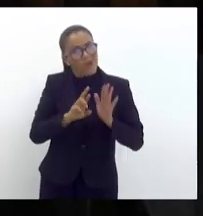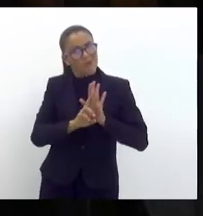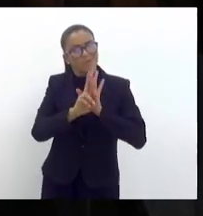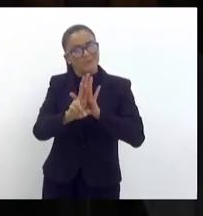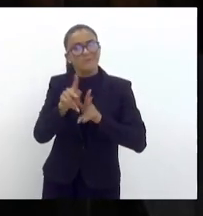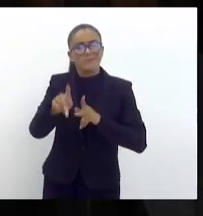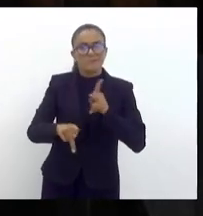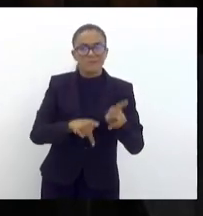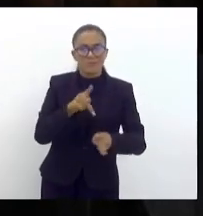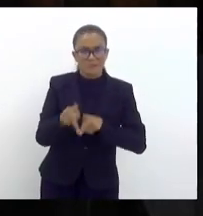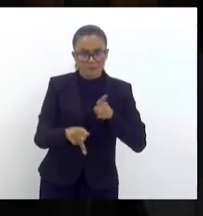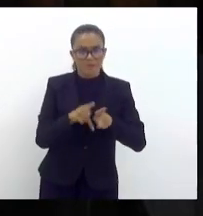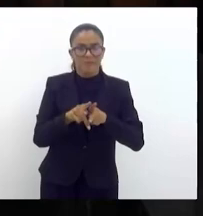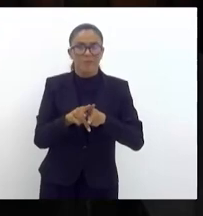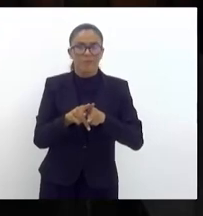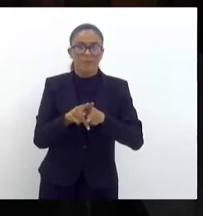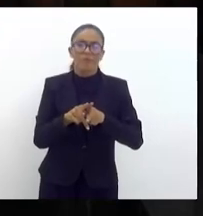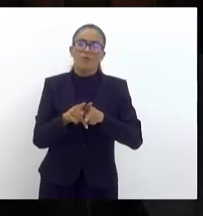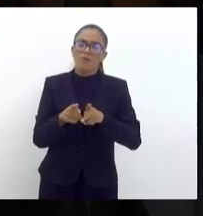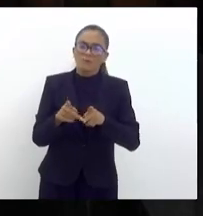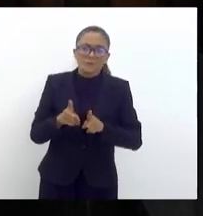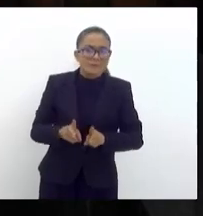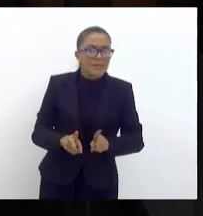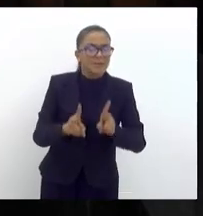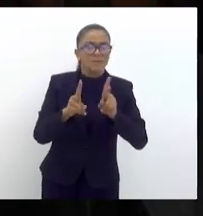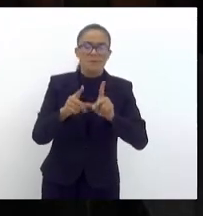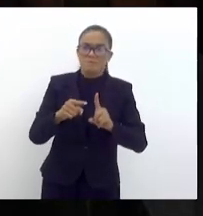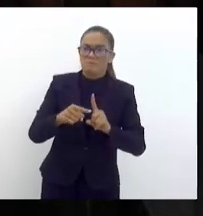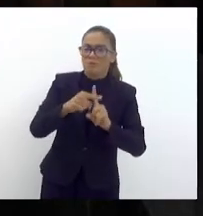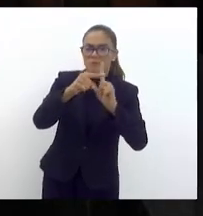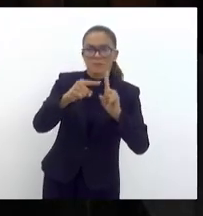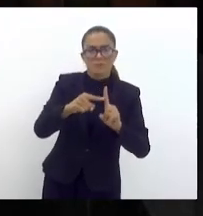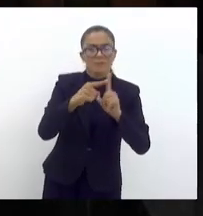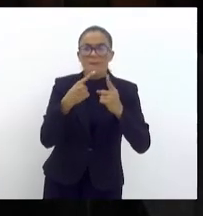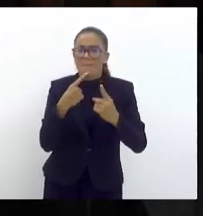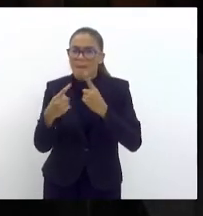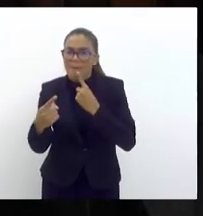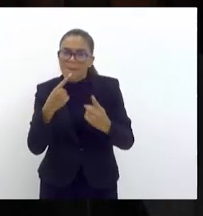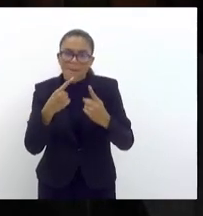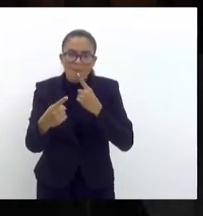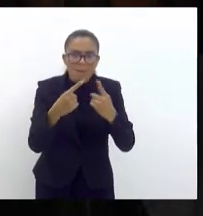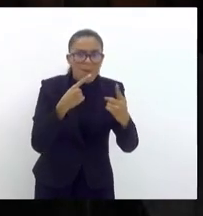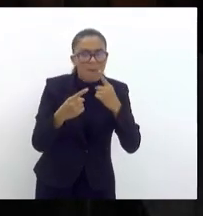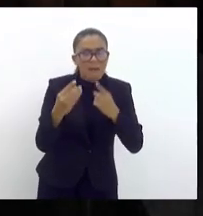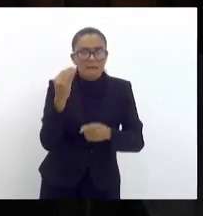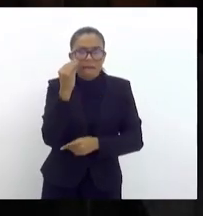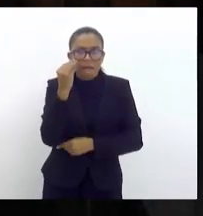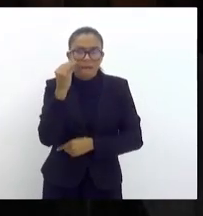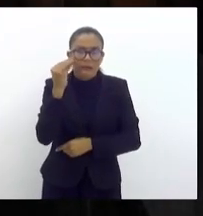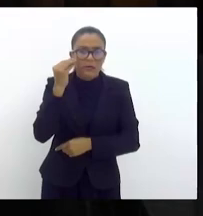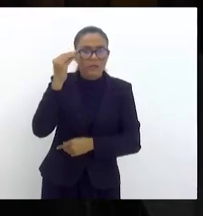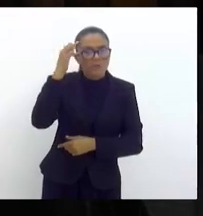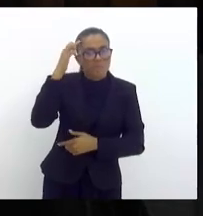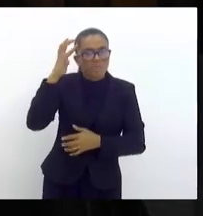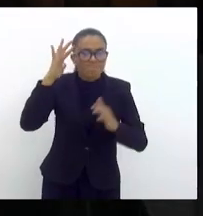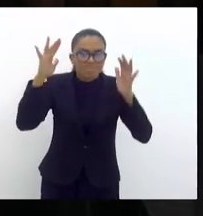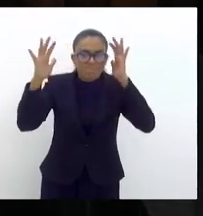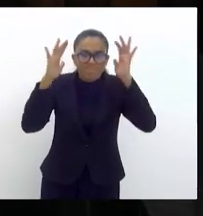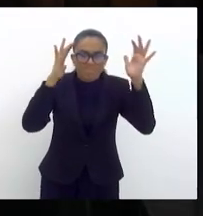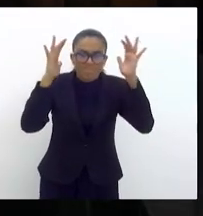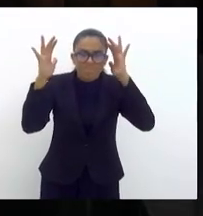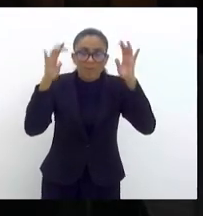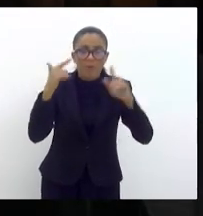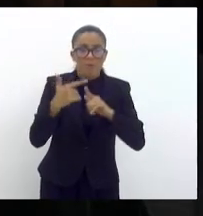população, vou de forma positiva através do diálogo buscar um entendimento, pois a população